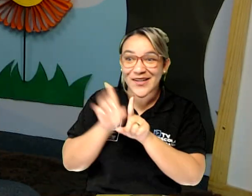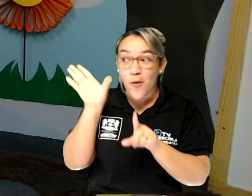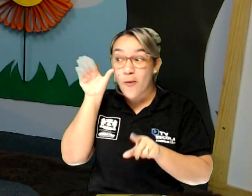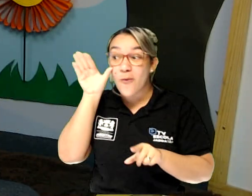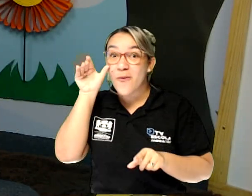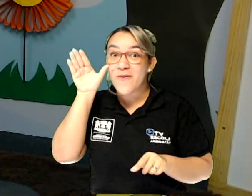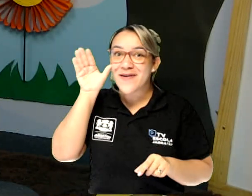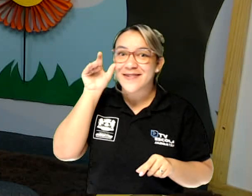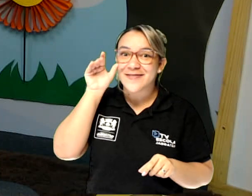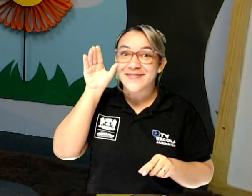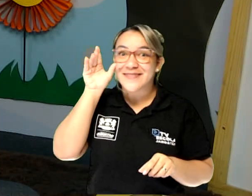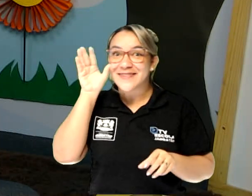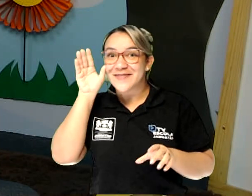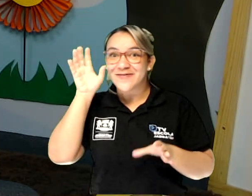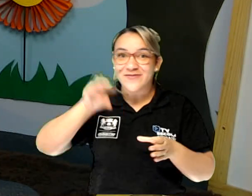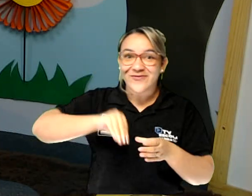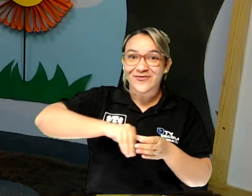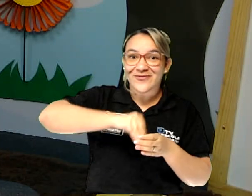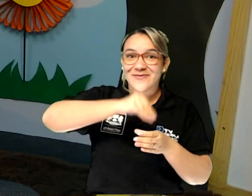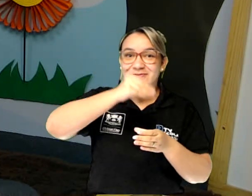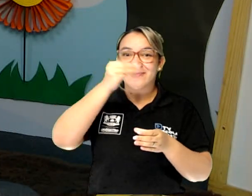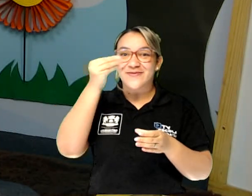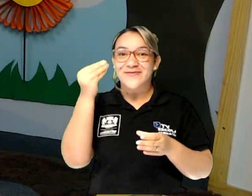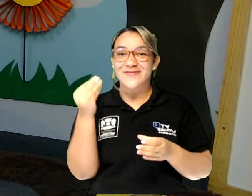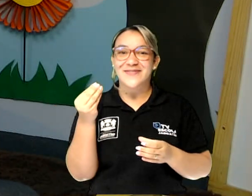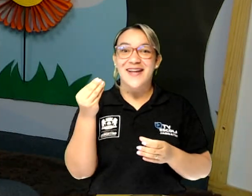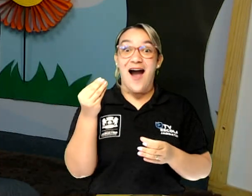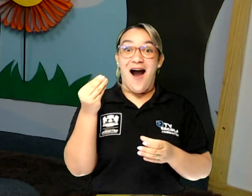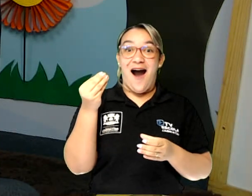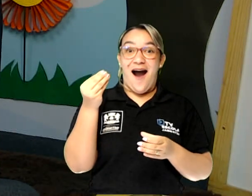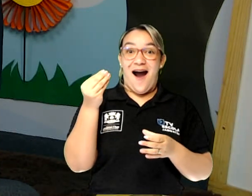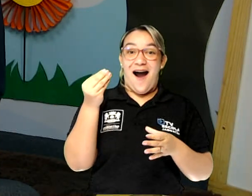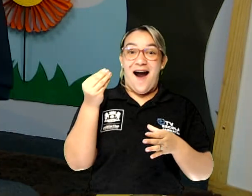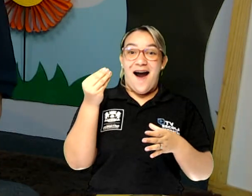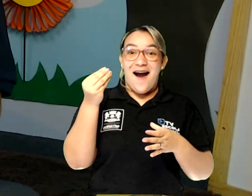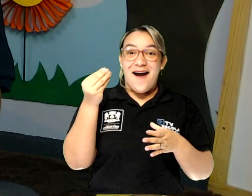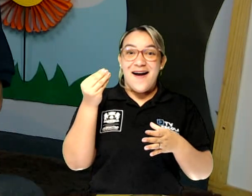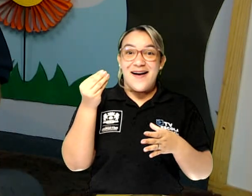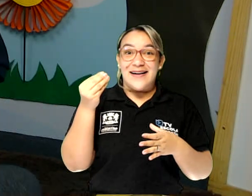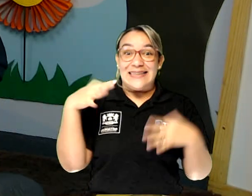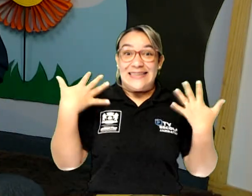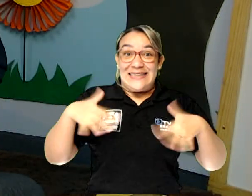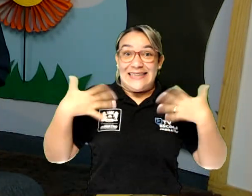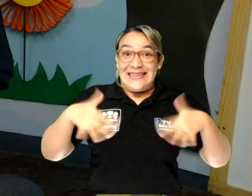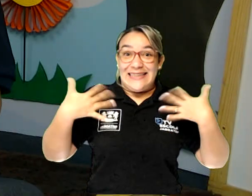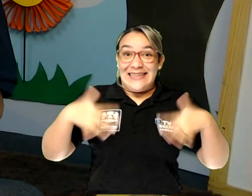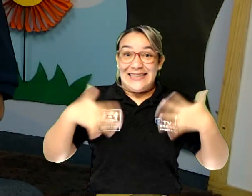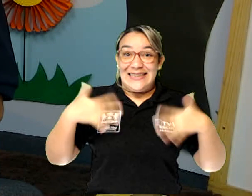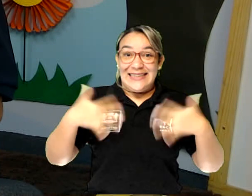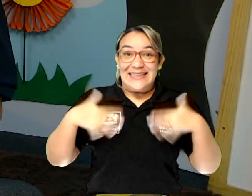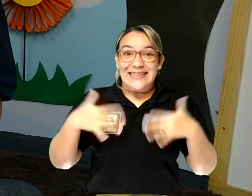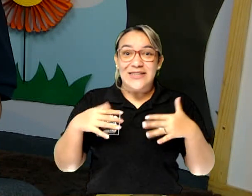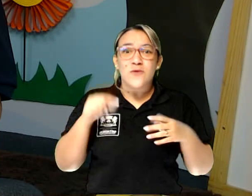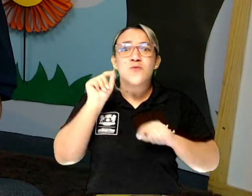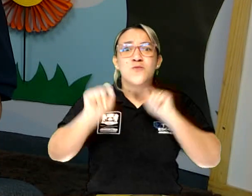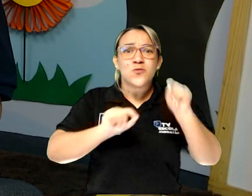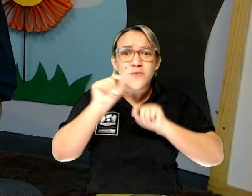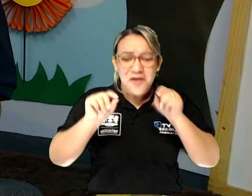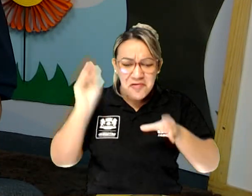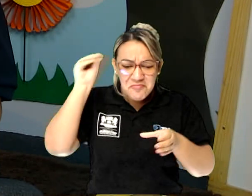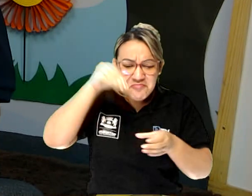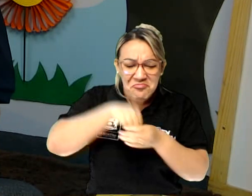lá? Vou abrir. Tchan, tchan, tchan, tchan. Ai, meu Deus do céu! O que é isso?